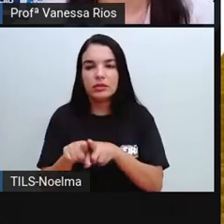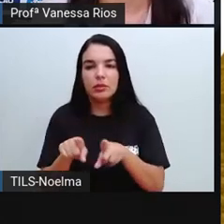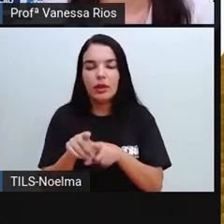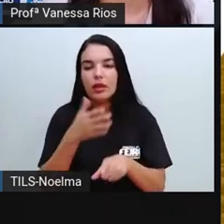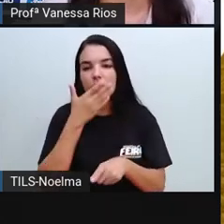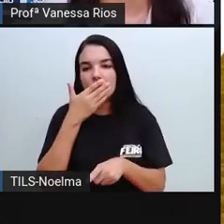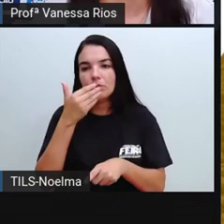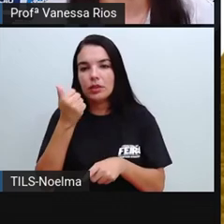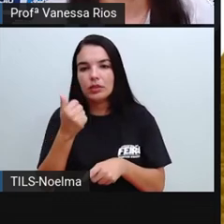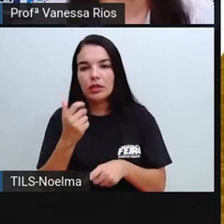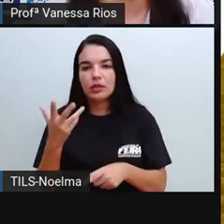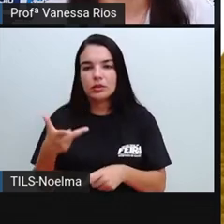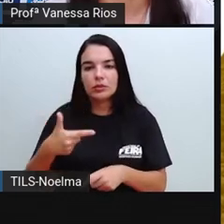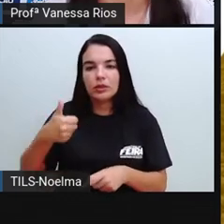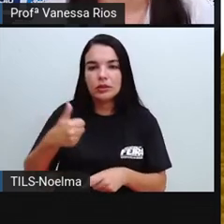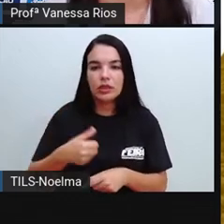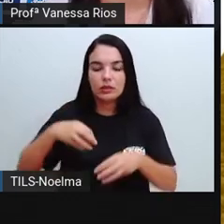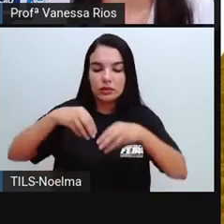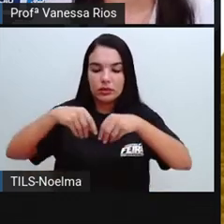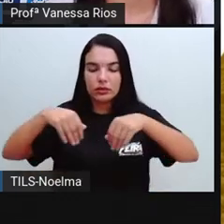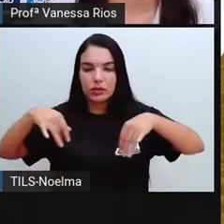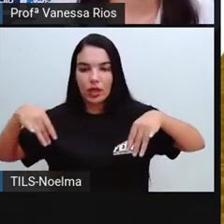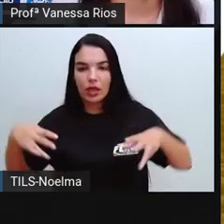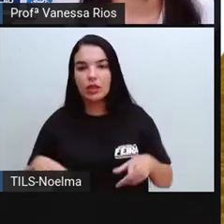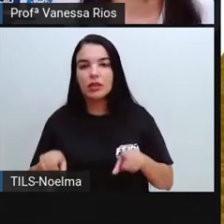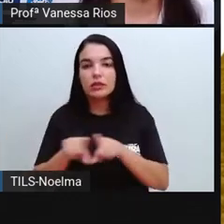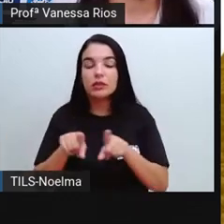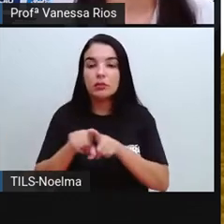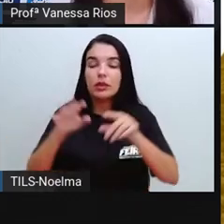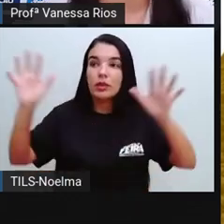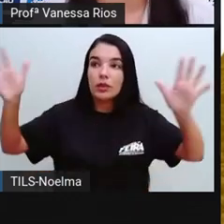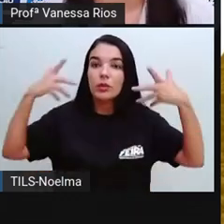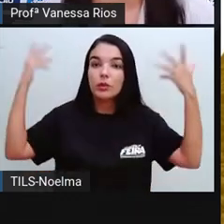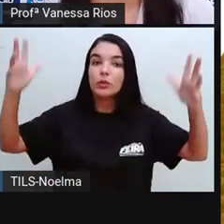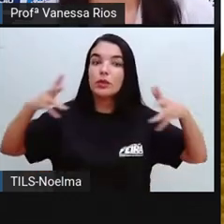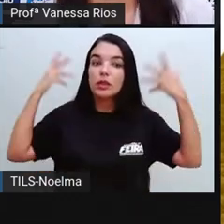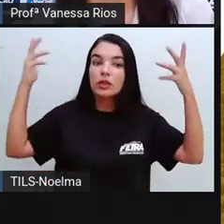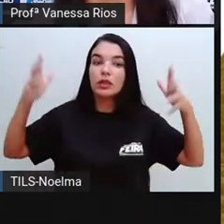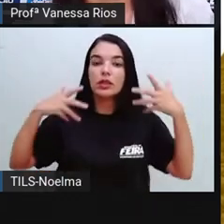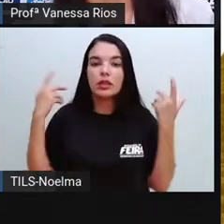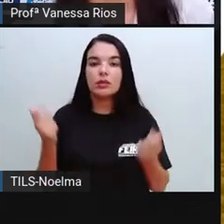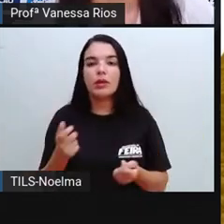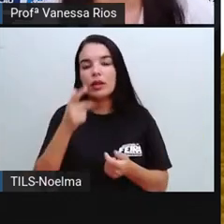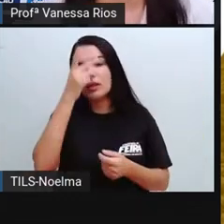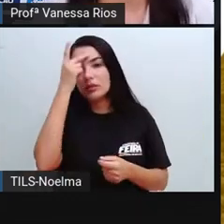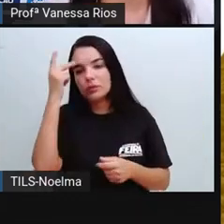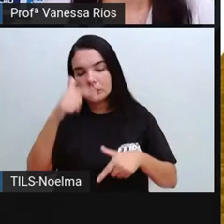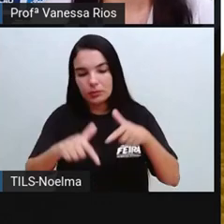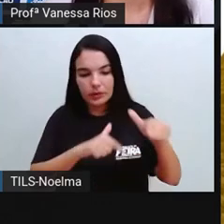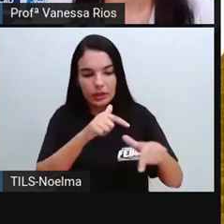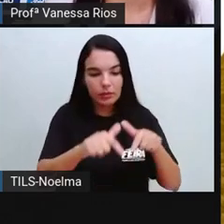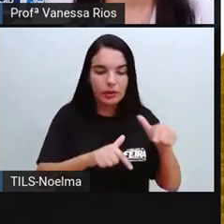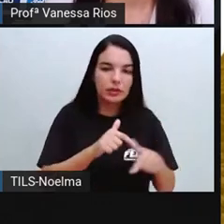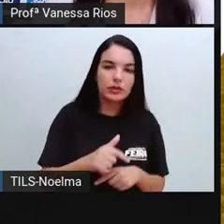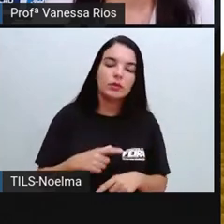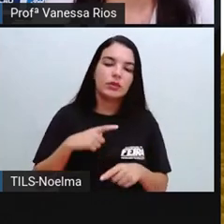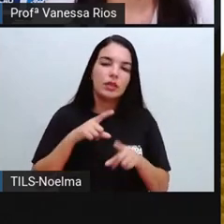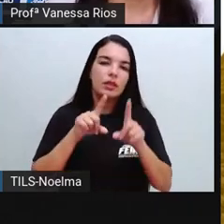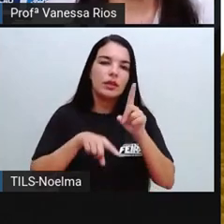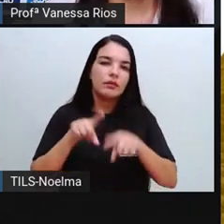melhoria na qualidade do solo, os fatores climáticos, mão de obra e várias outras